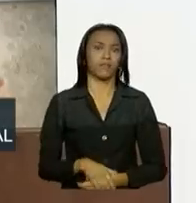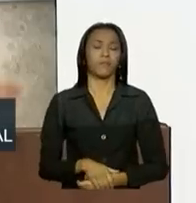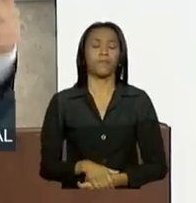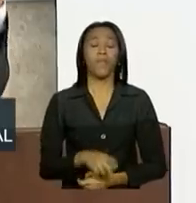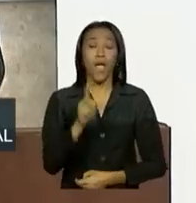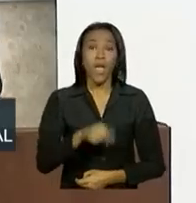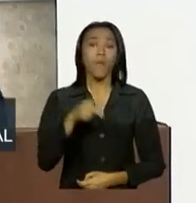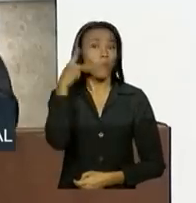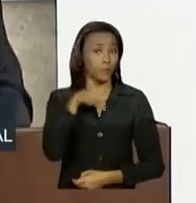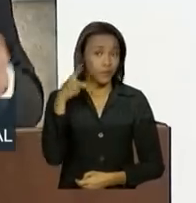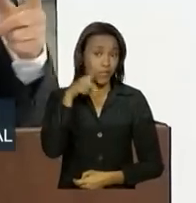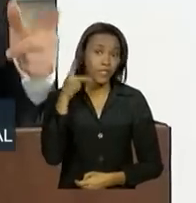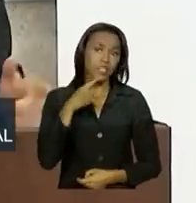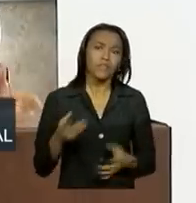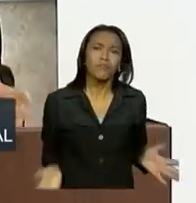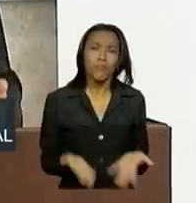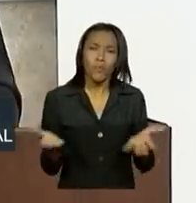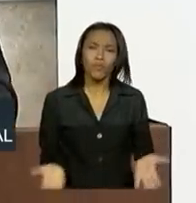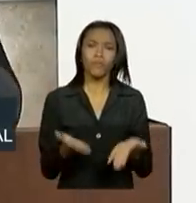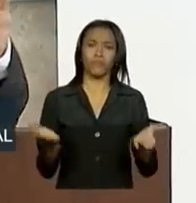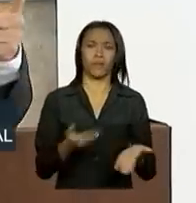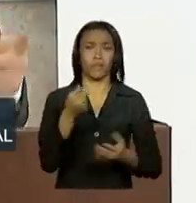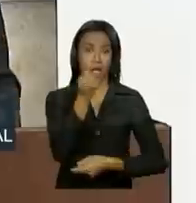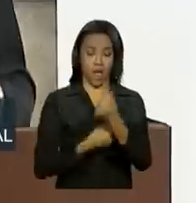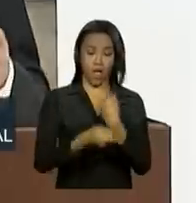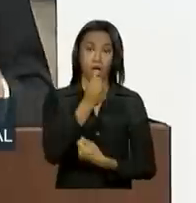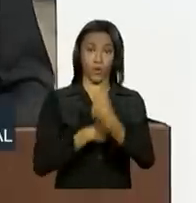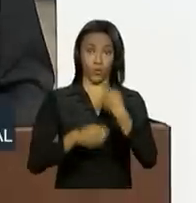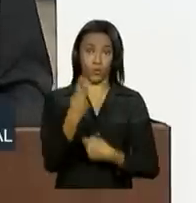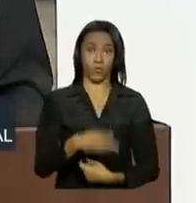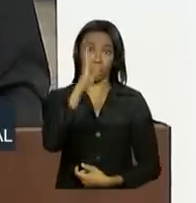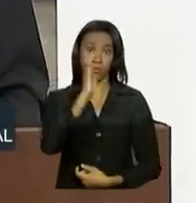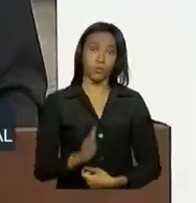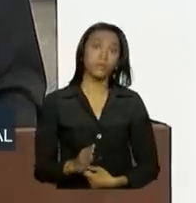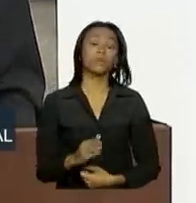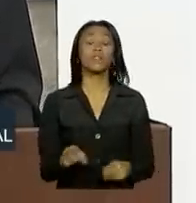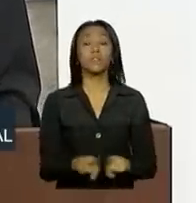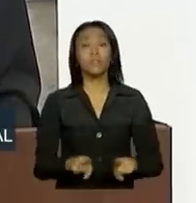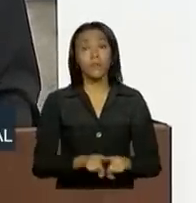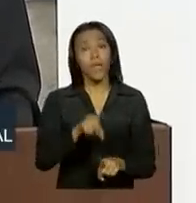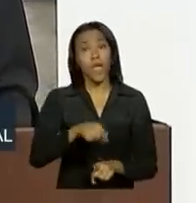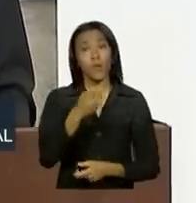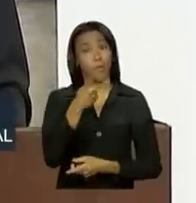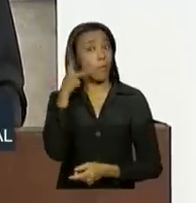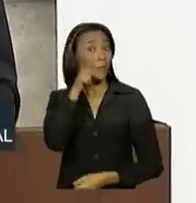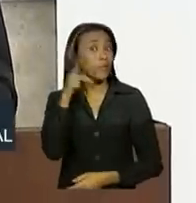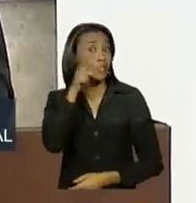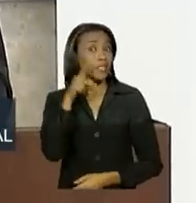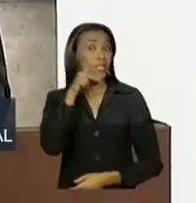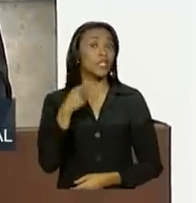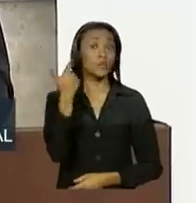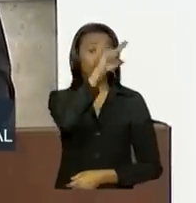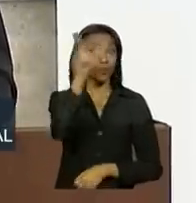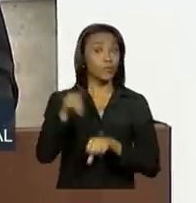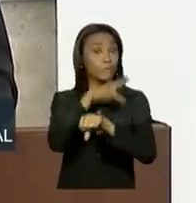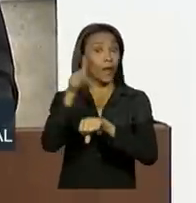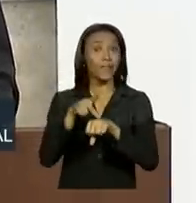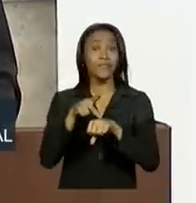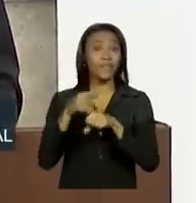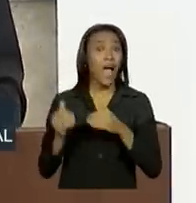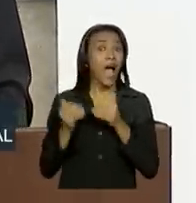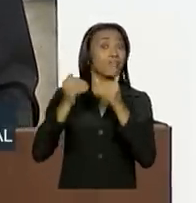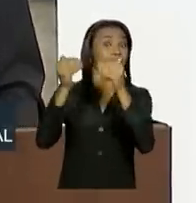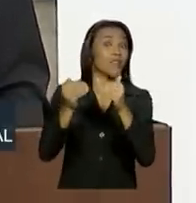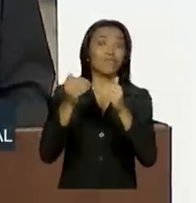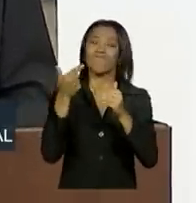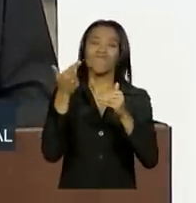uma política de estímulo à economia e é uma política que os países avançados não têm praticado. Um dos